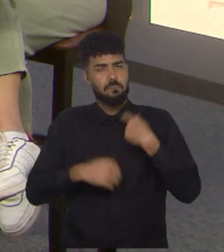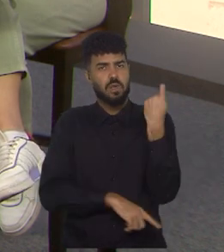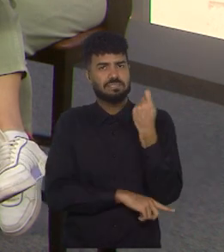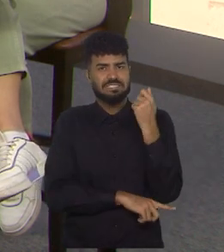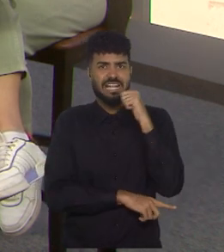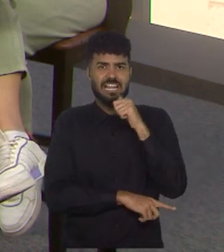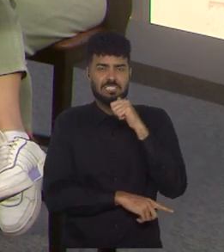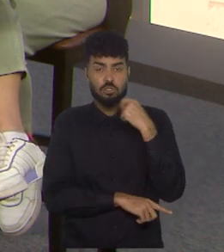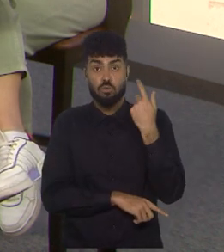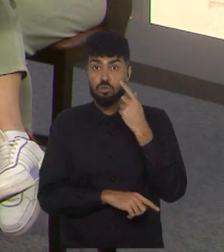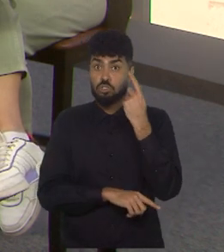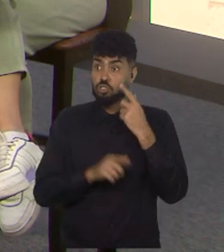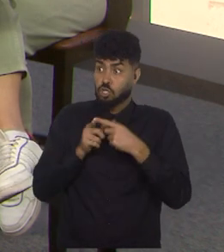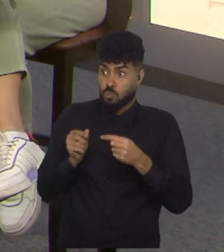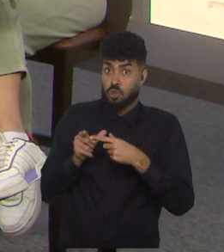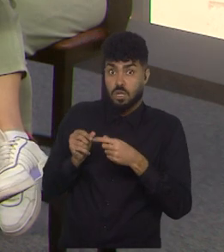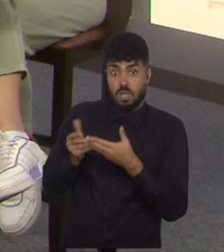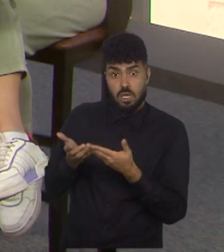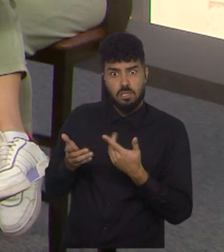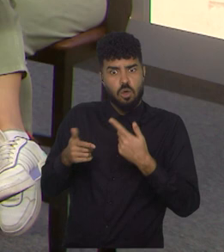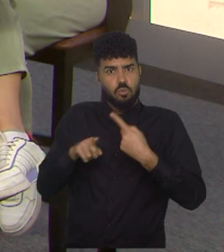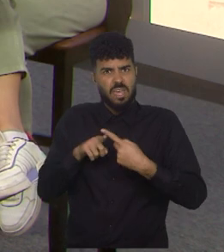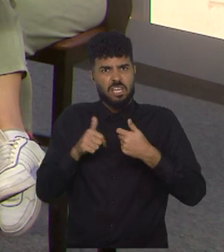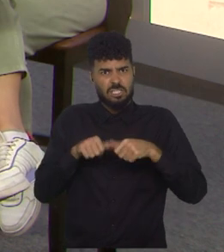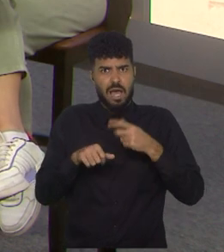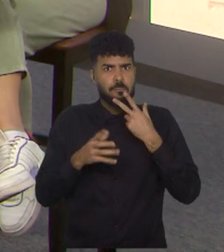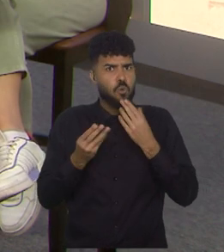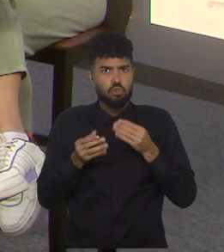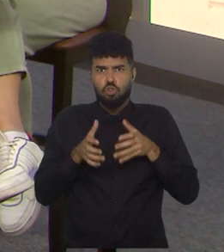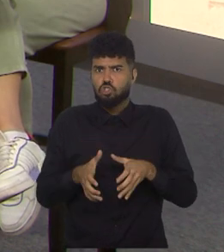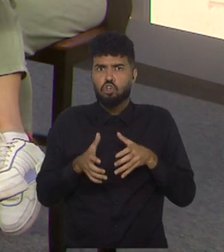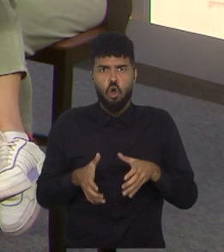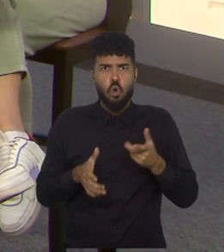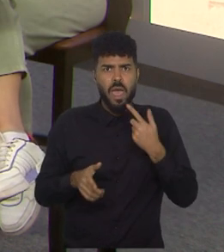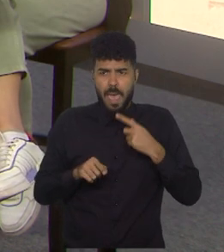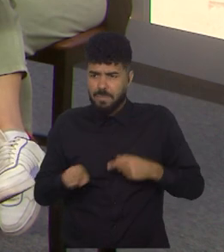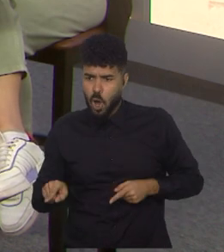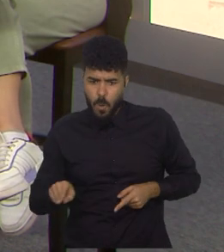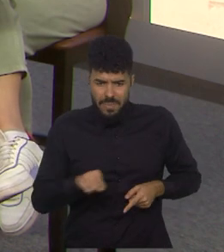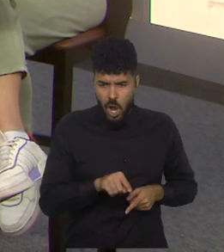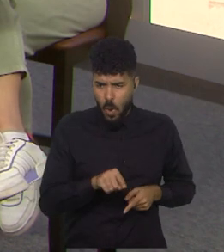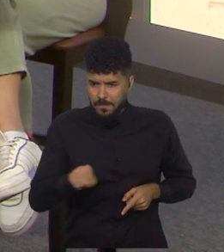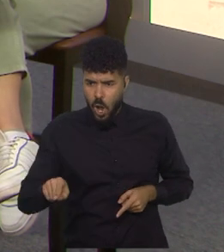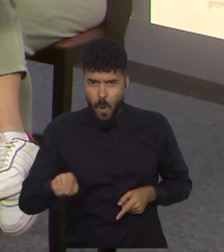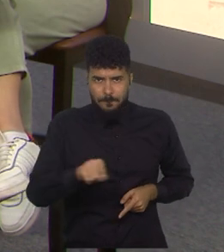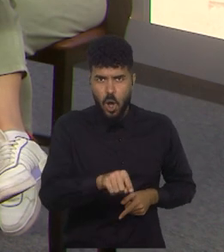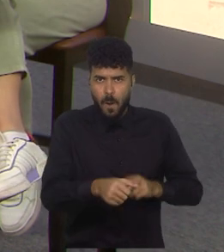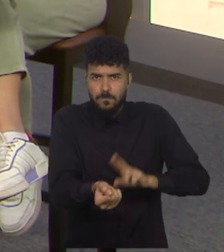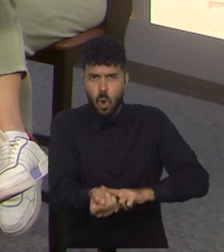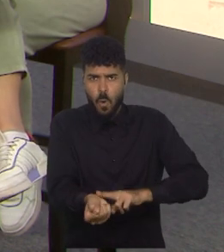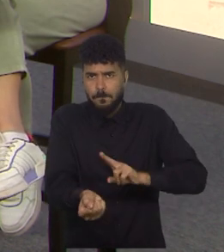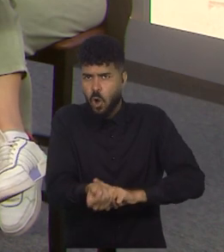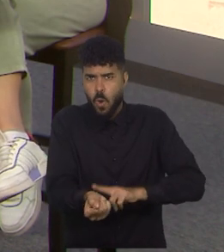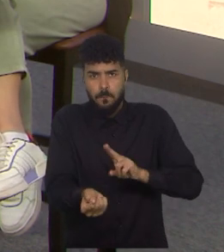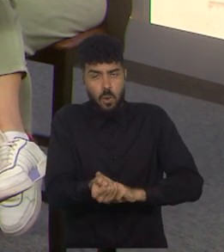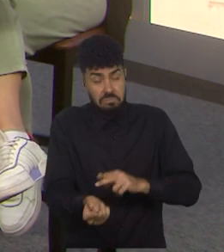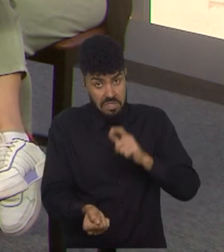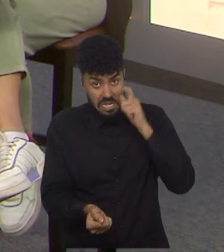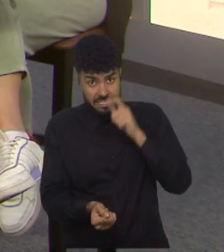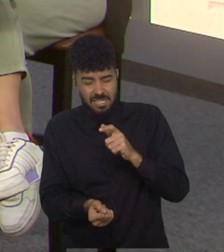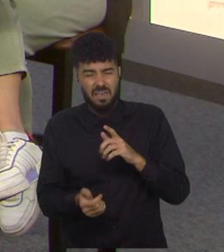japonesa, é uma seleção de troca de passes, de maneira muito interessante, de reconstruir o jogo, tem que falta de um